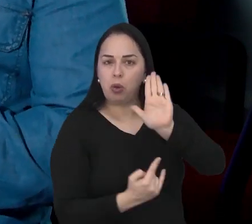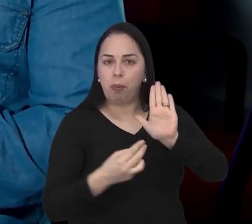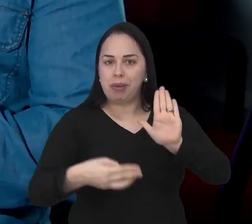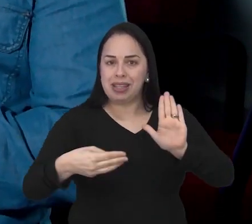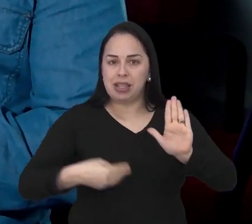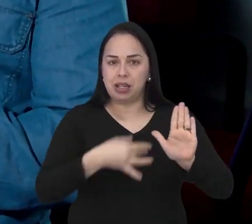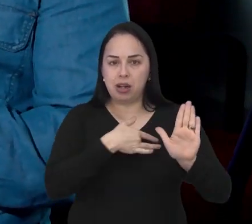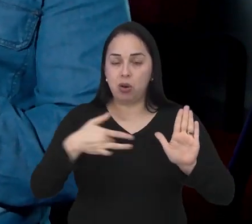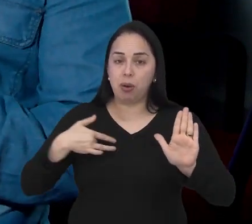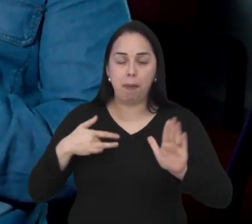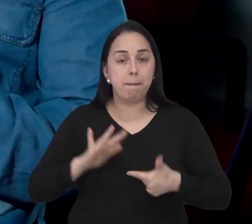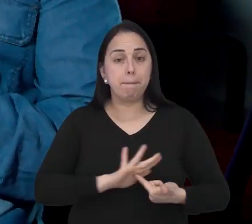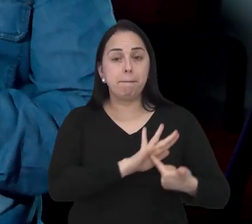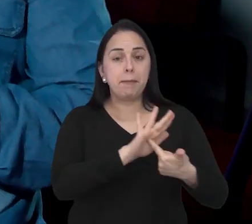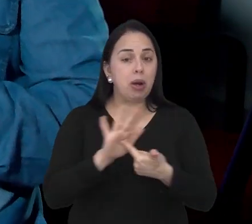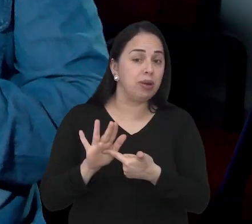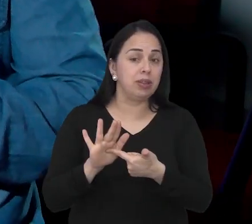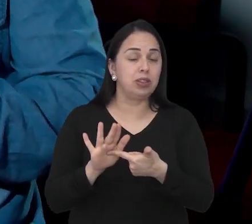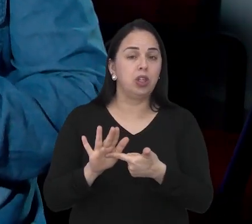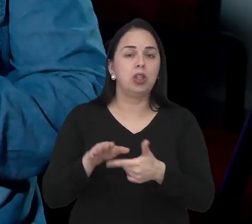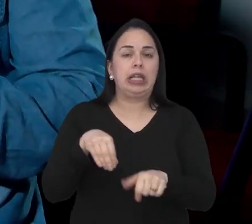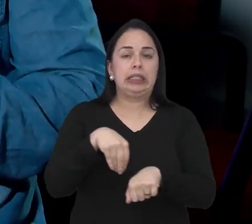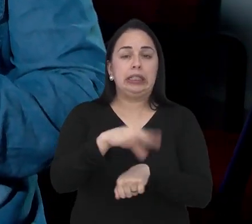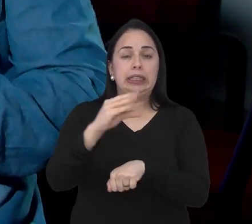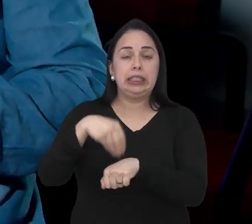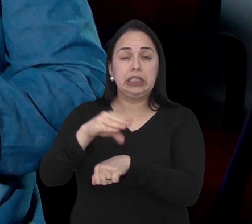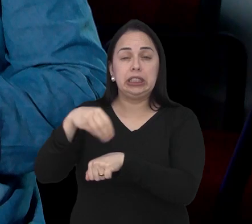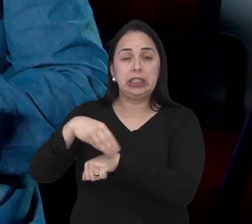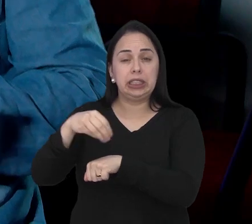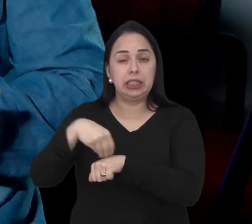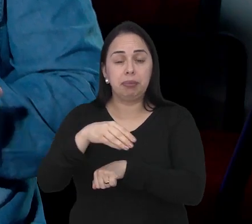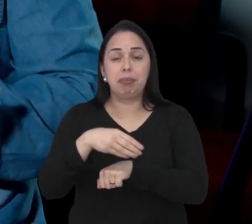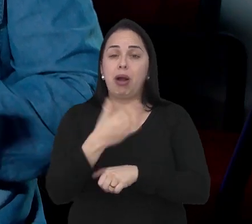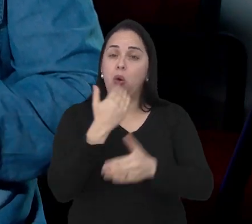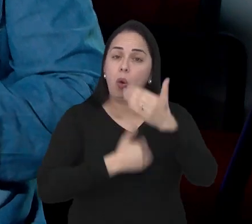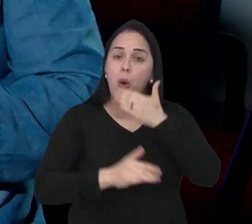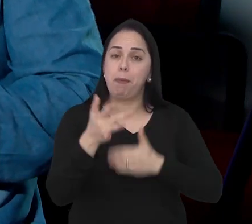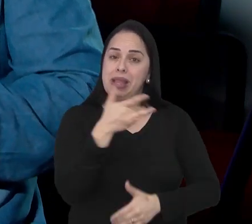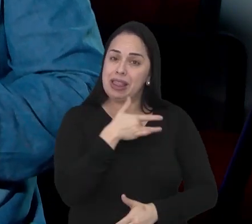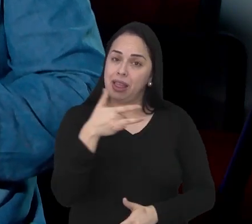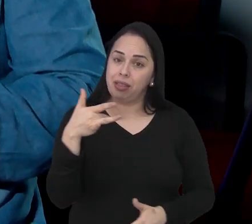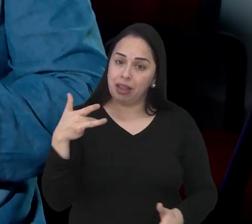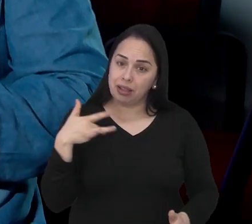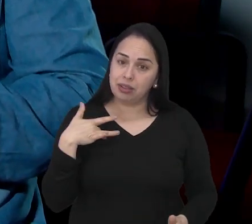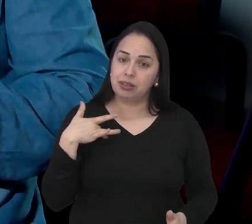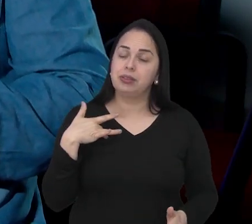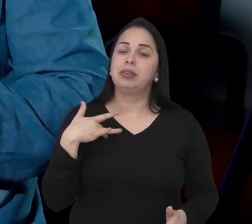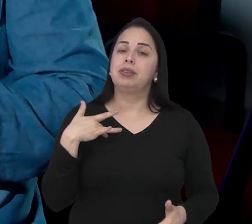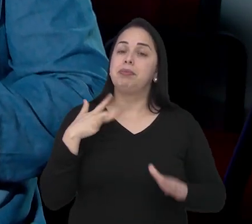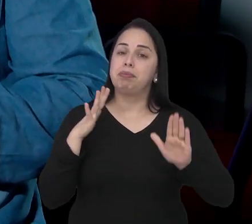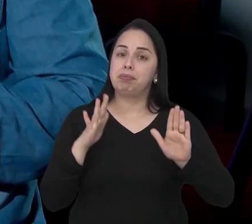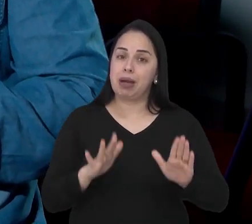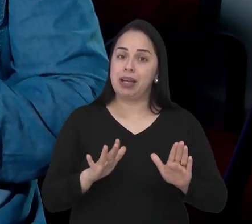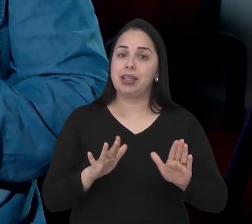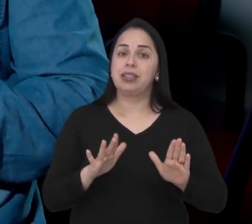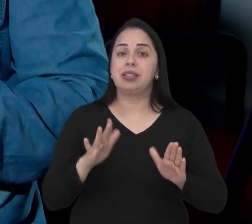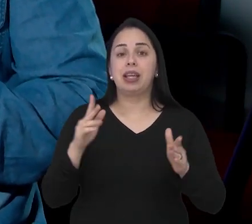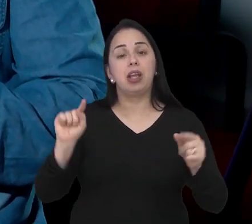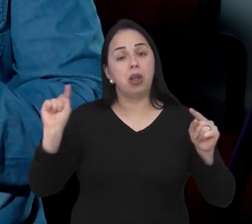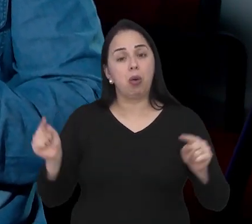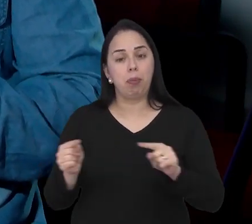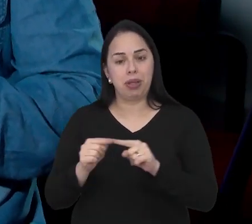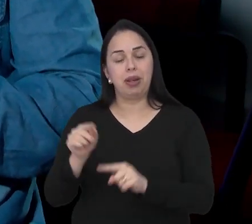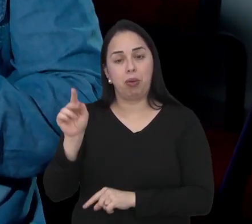para a População Brasileira. Esse documento do Ministério da Saúde traz uma série de recomendações para uma alimentação